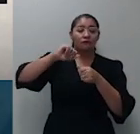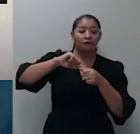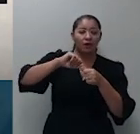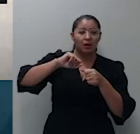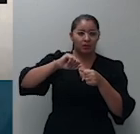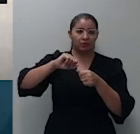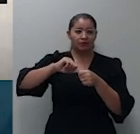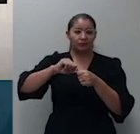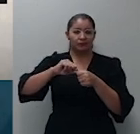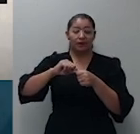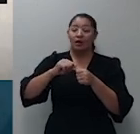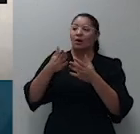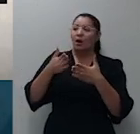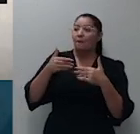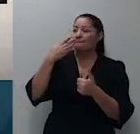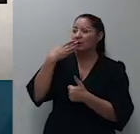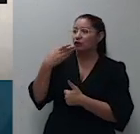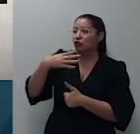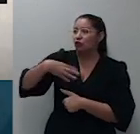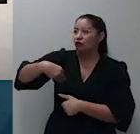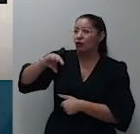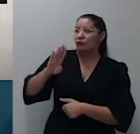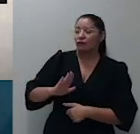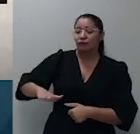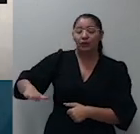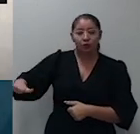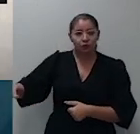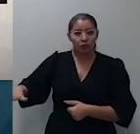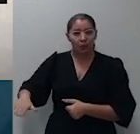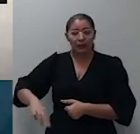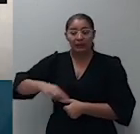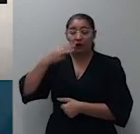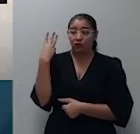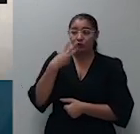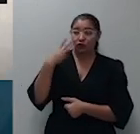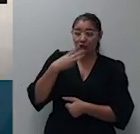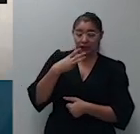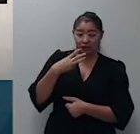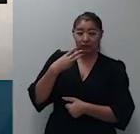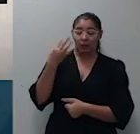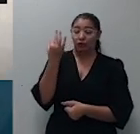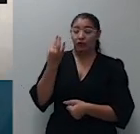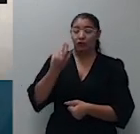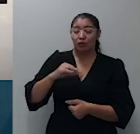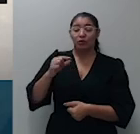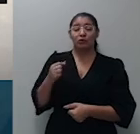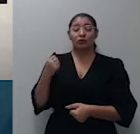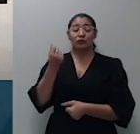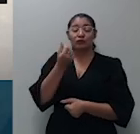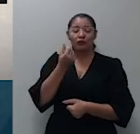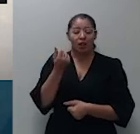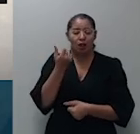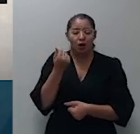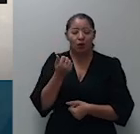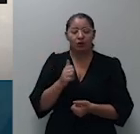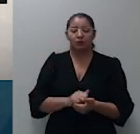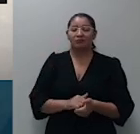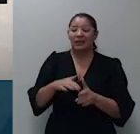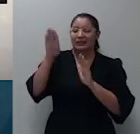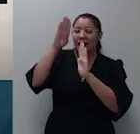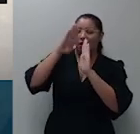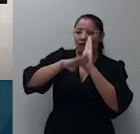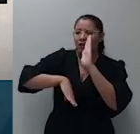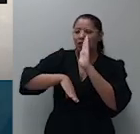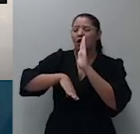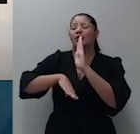pois factuados honorários em três por cento sobre o valor dos bens inventariados percentual inferior àquele médio informado